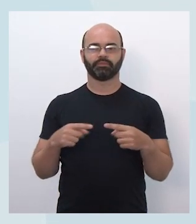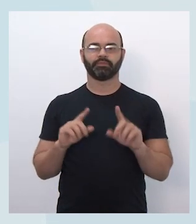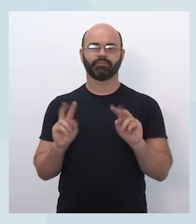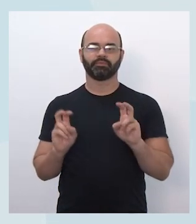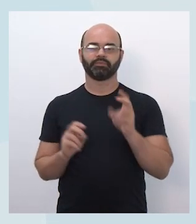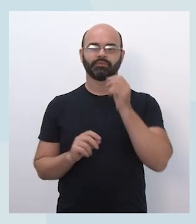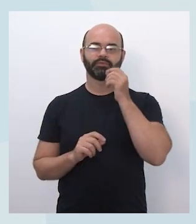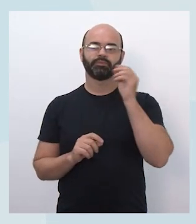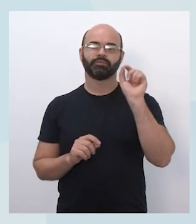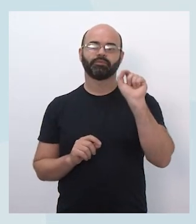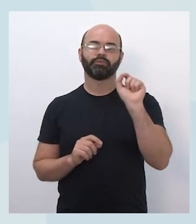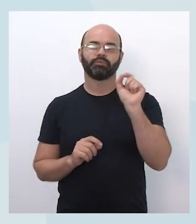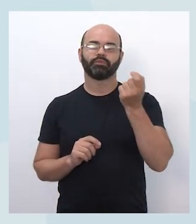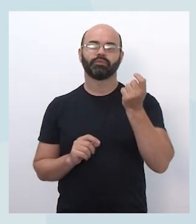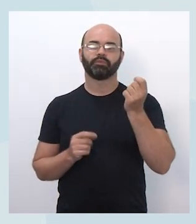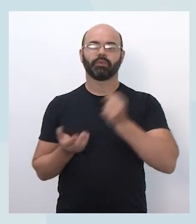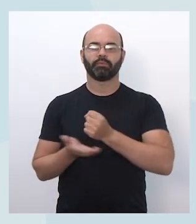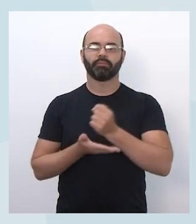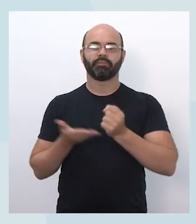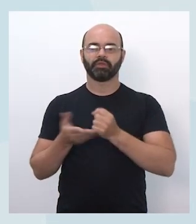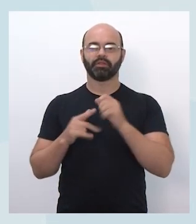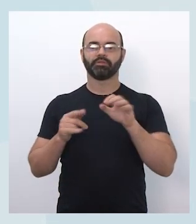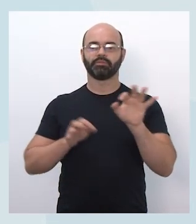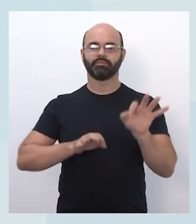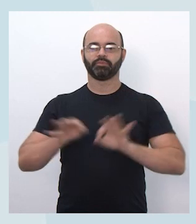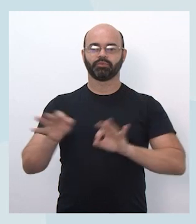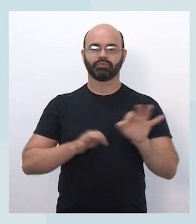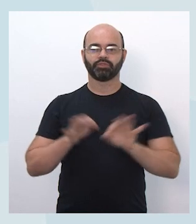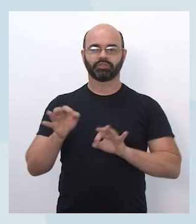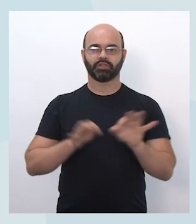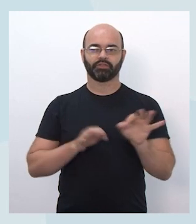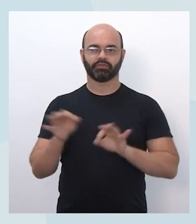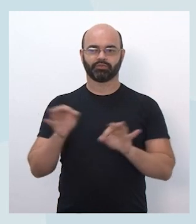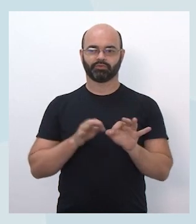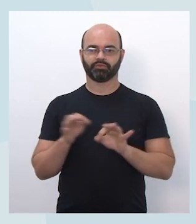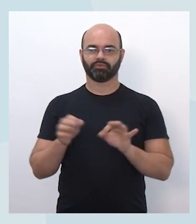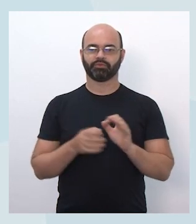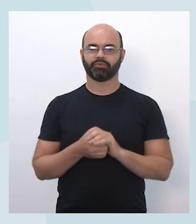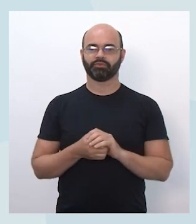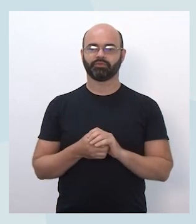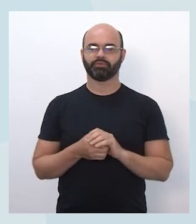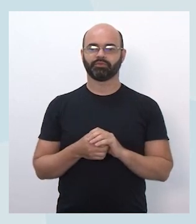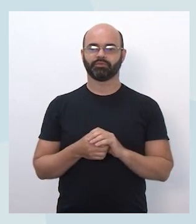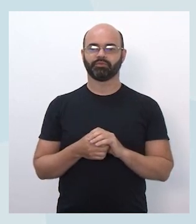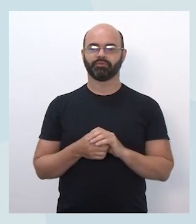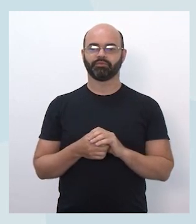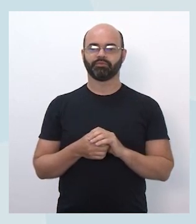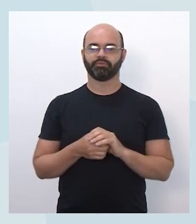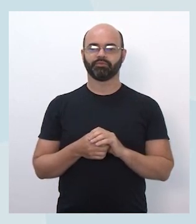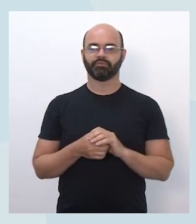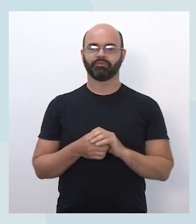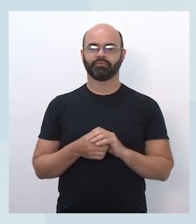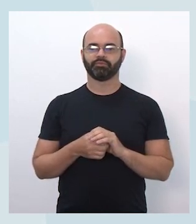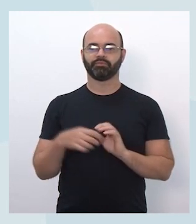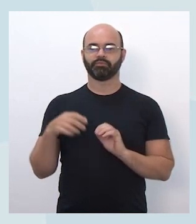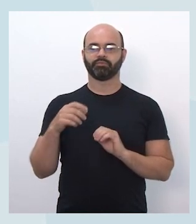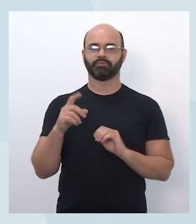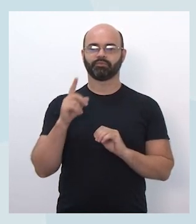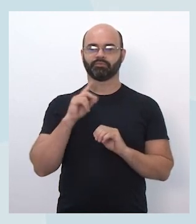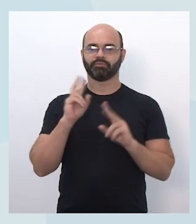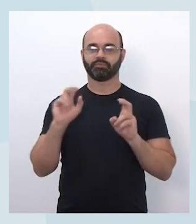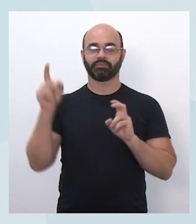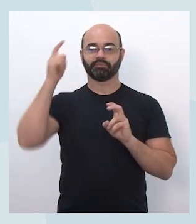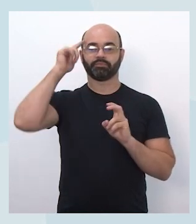e trazendo essa ideia de elas serem baseadas em projetos, né, no inglês, o Project Based Learning, né, da sigla PBL,